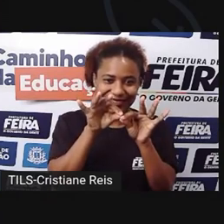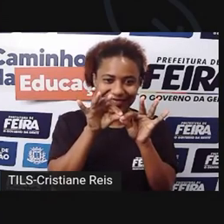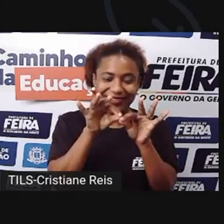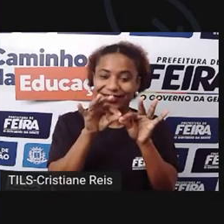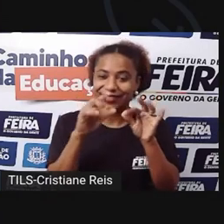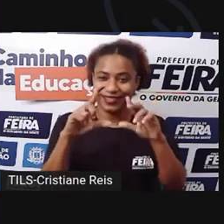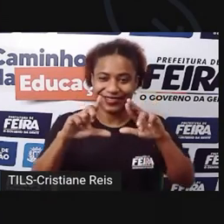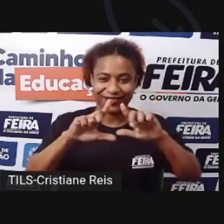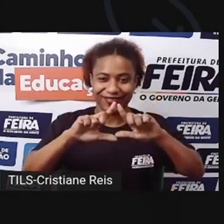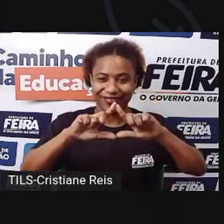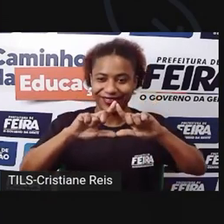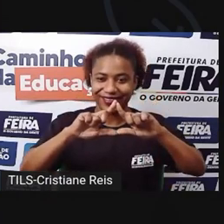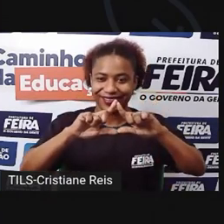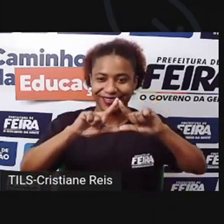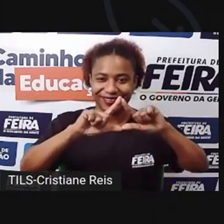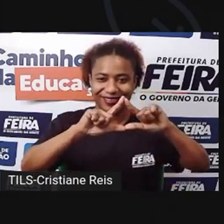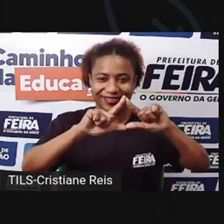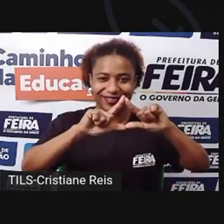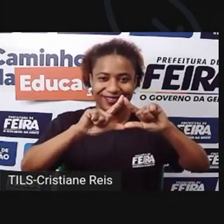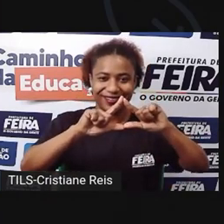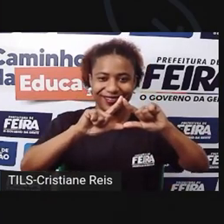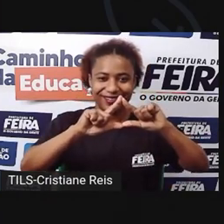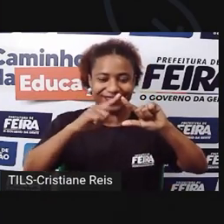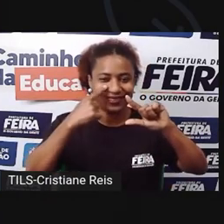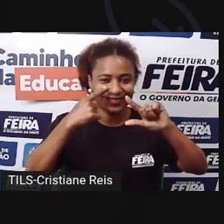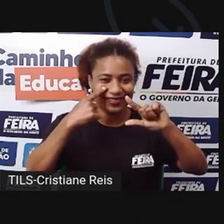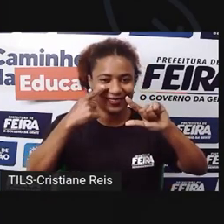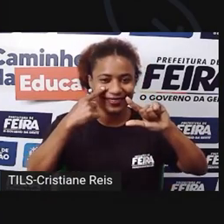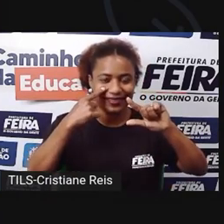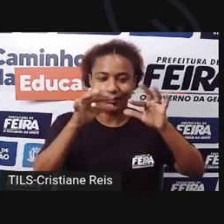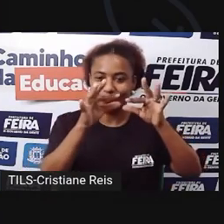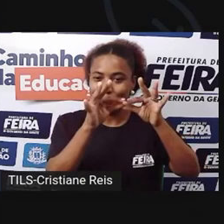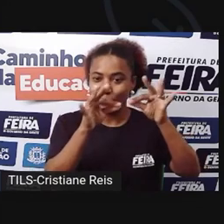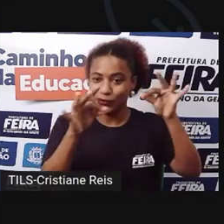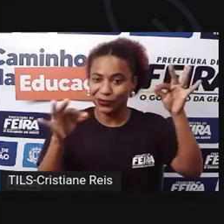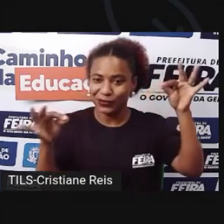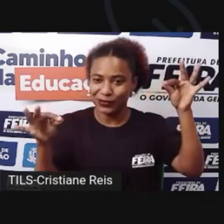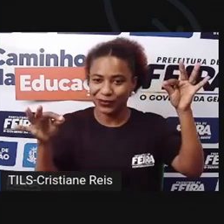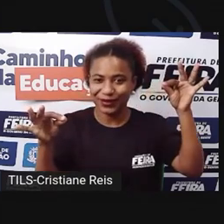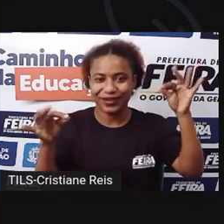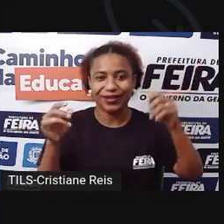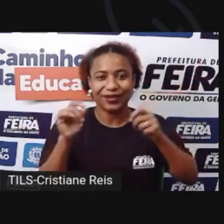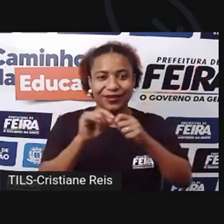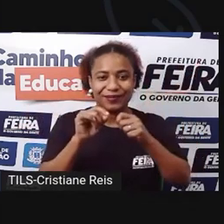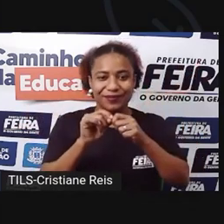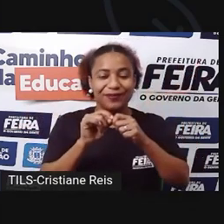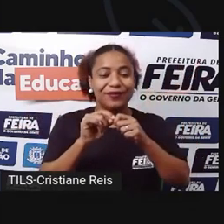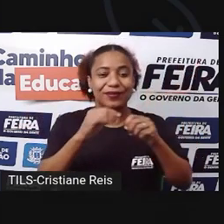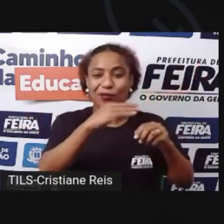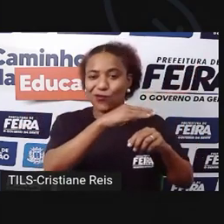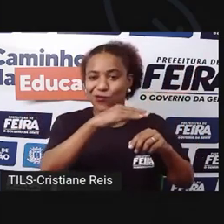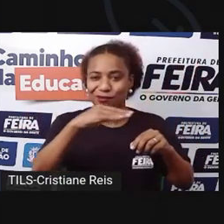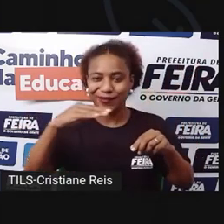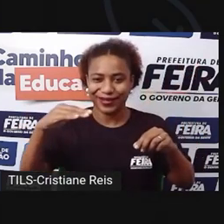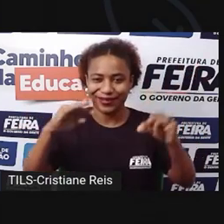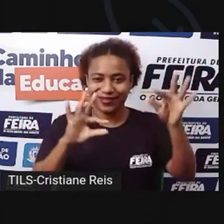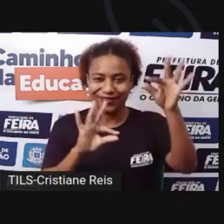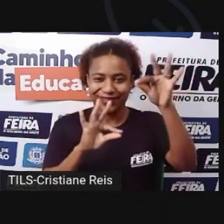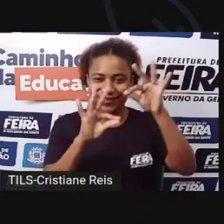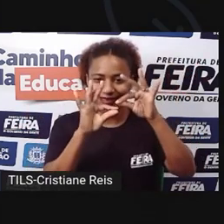triângulo. Olha só. E aí marca pra encontrar o meio do triângulo.